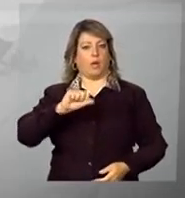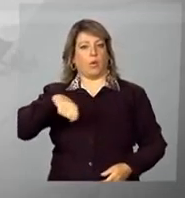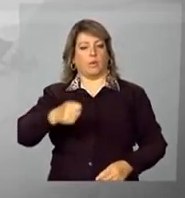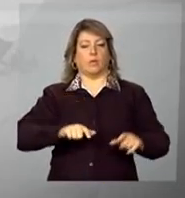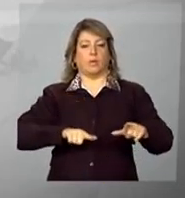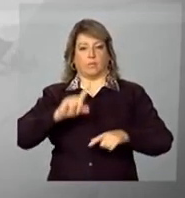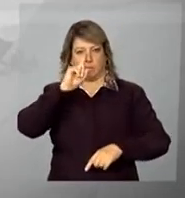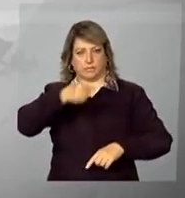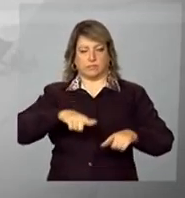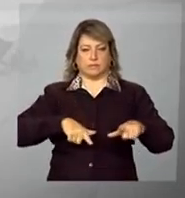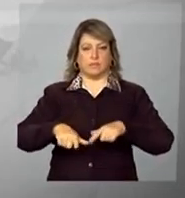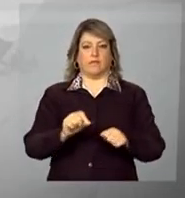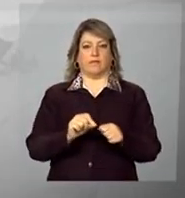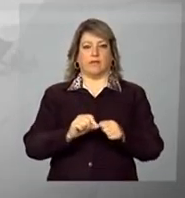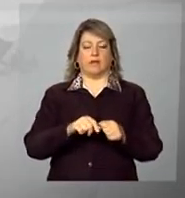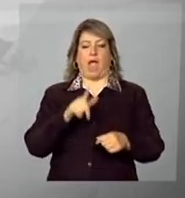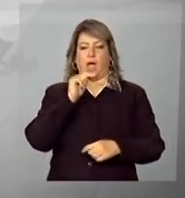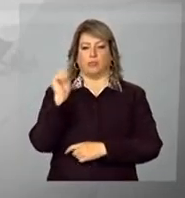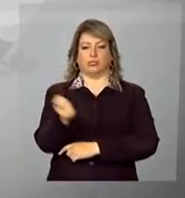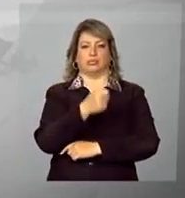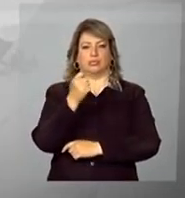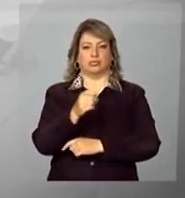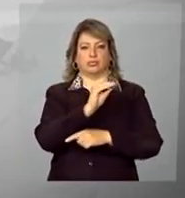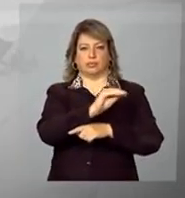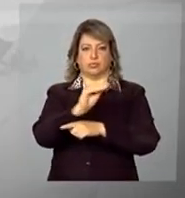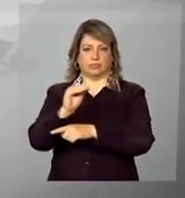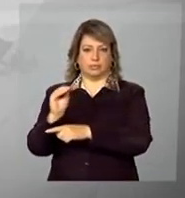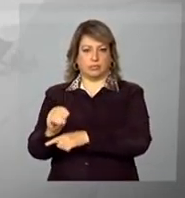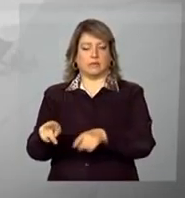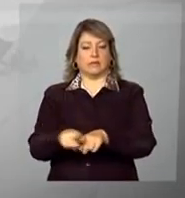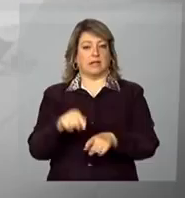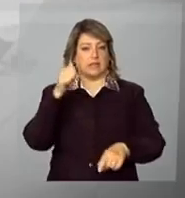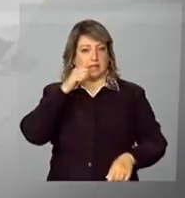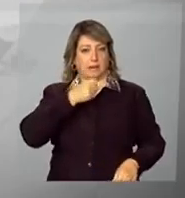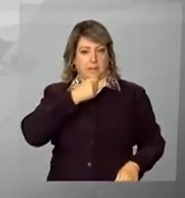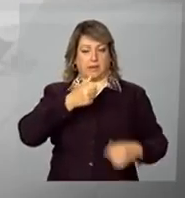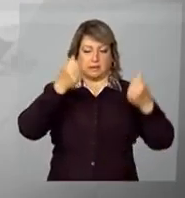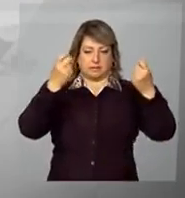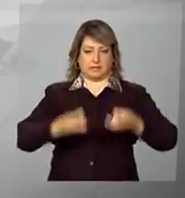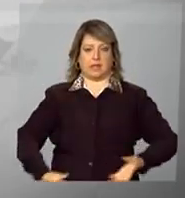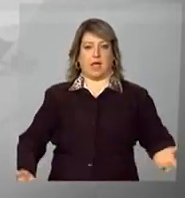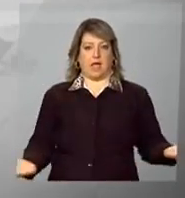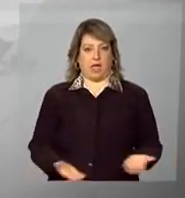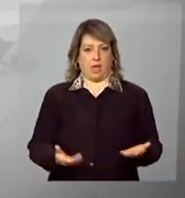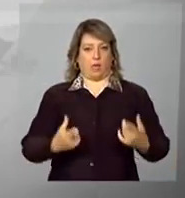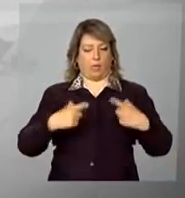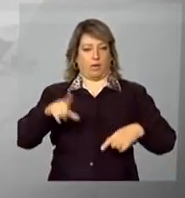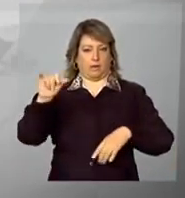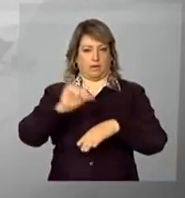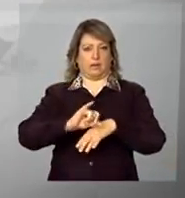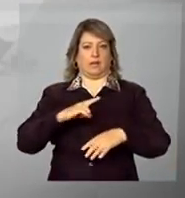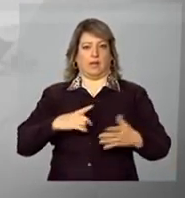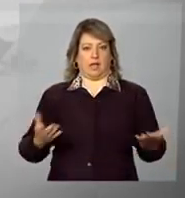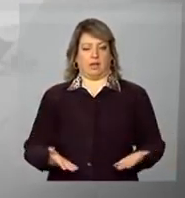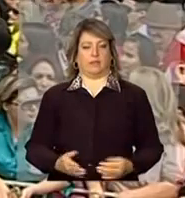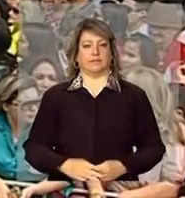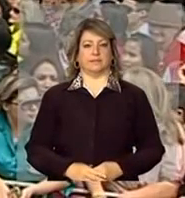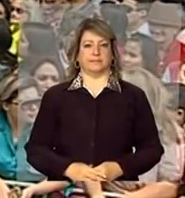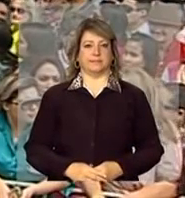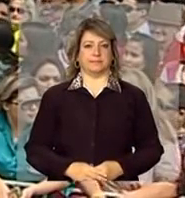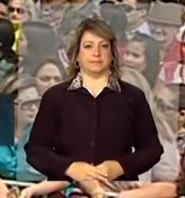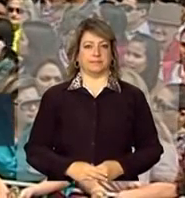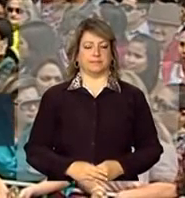irrigação e abastecimento. A repórter Isabela Azevedo está em São Julião e tem outras informações. Isabela?